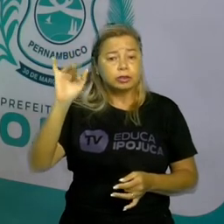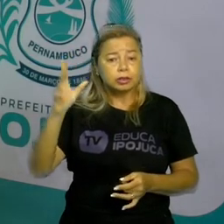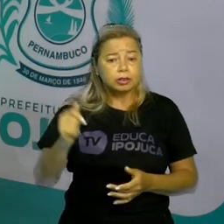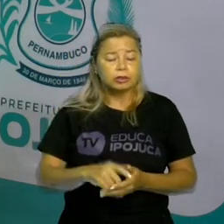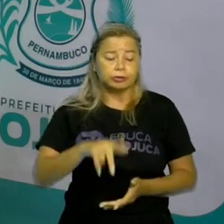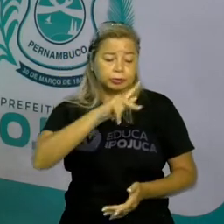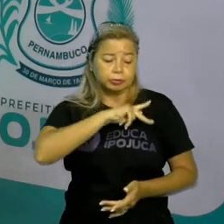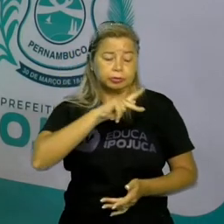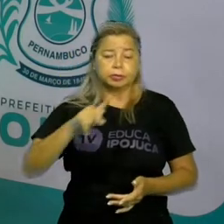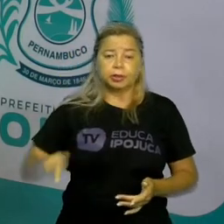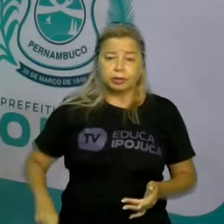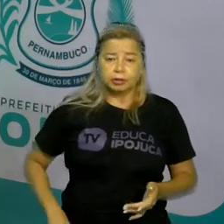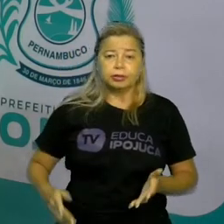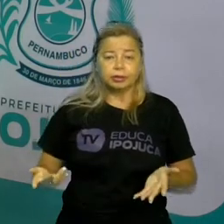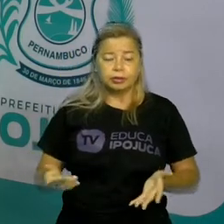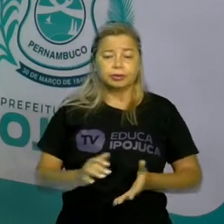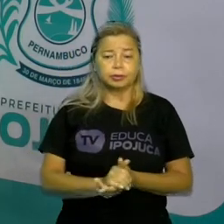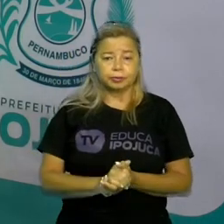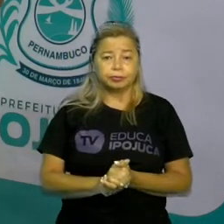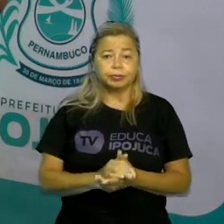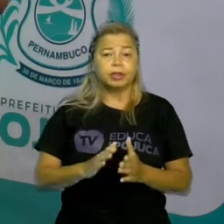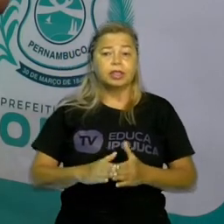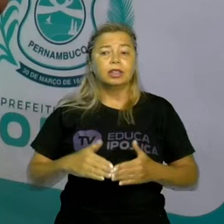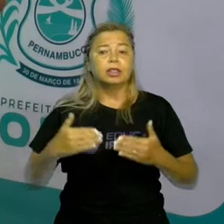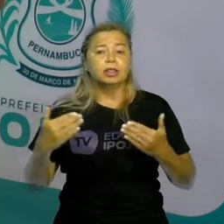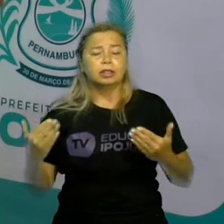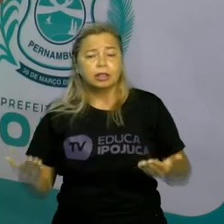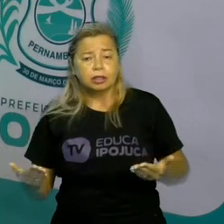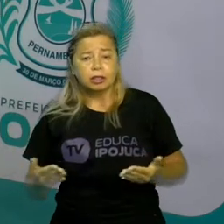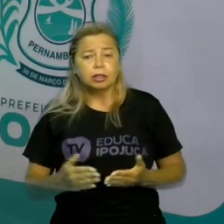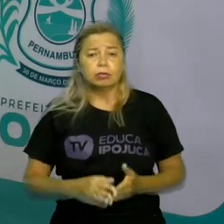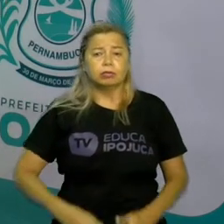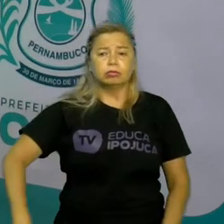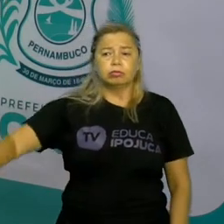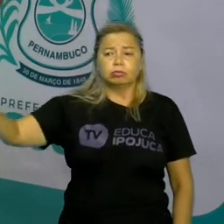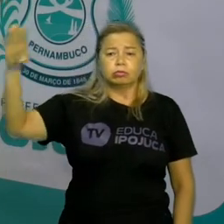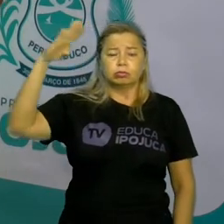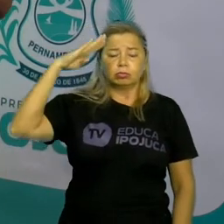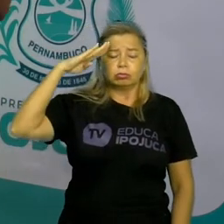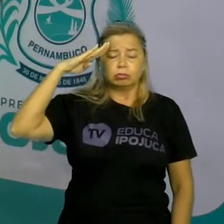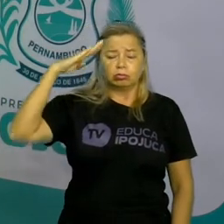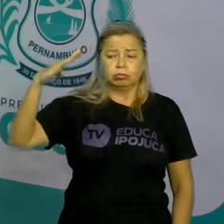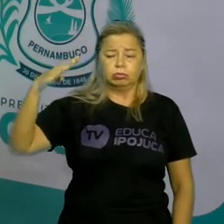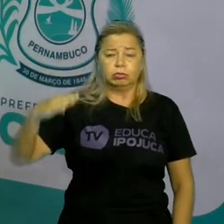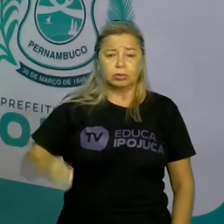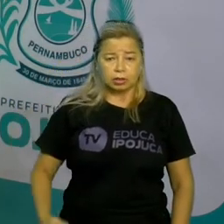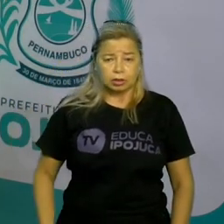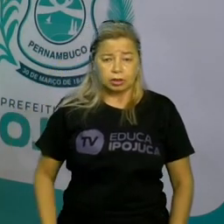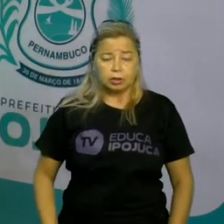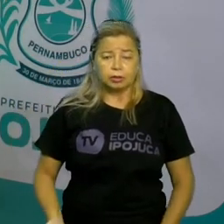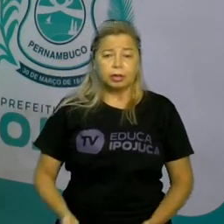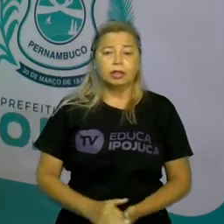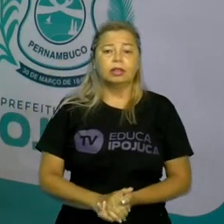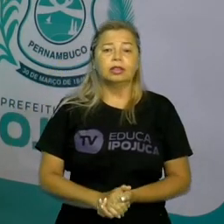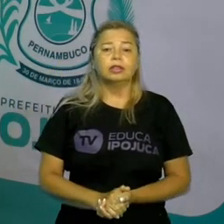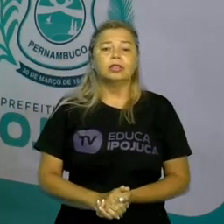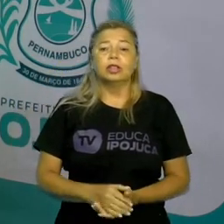organizações responsáveis pela defesa do território. Todo país tem suas forças armadas